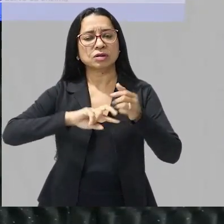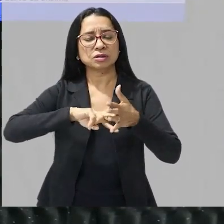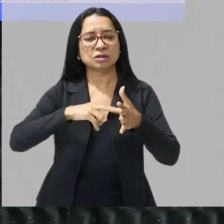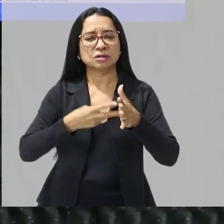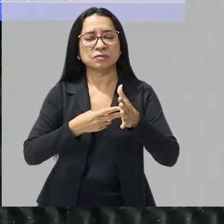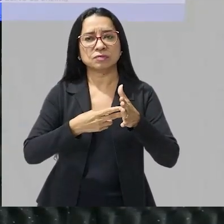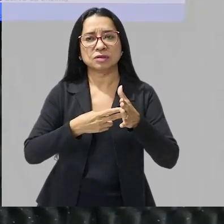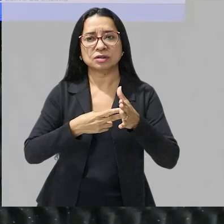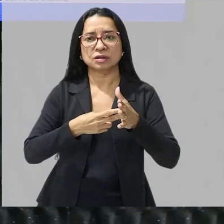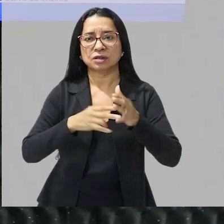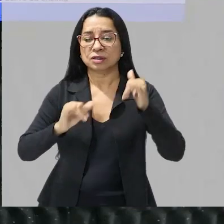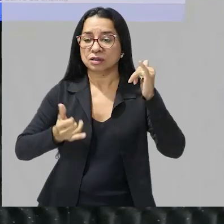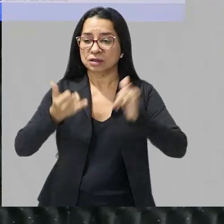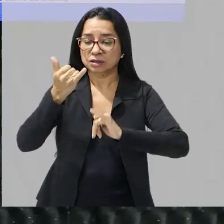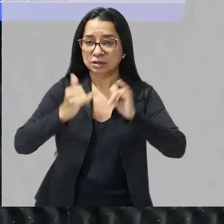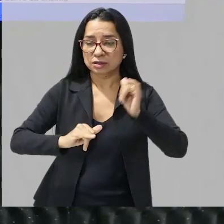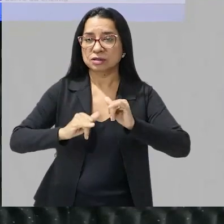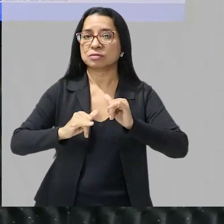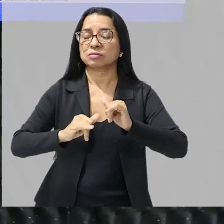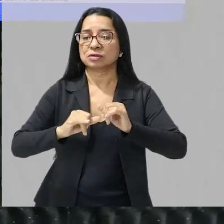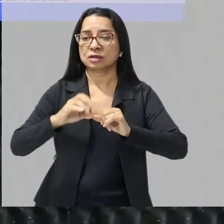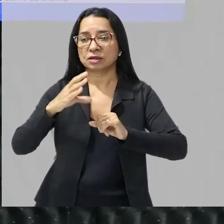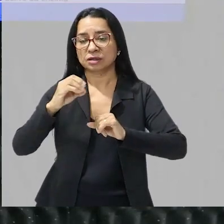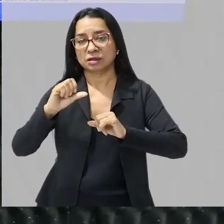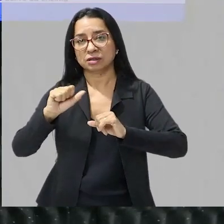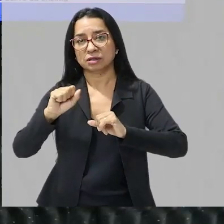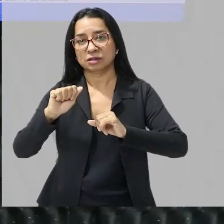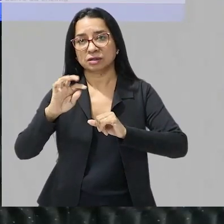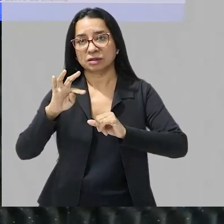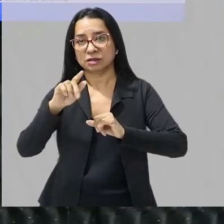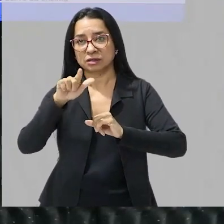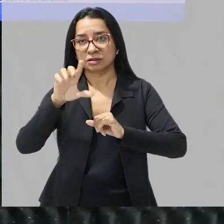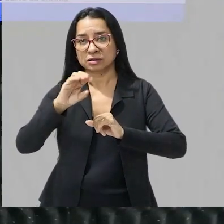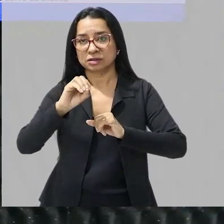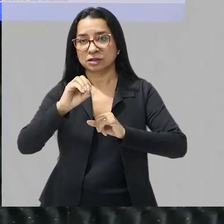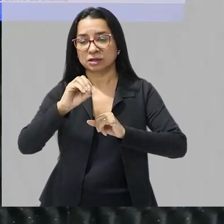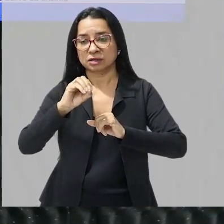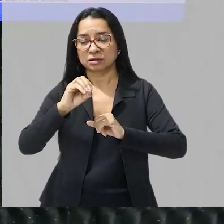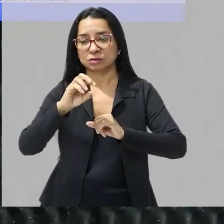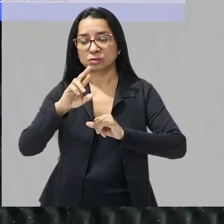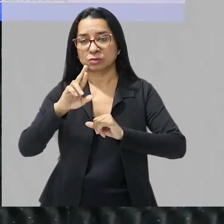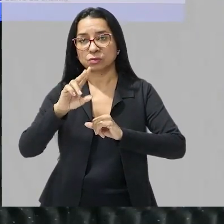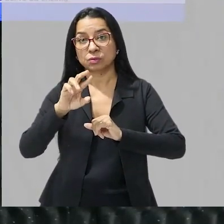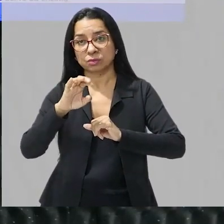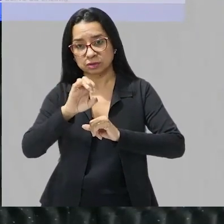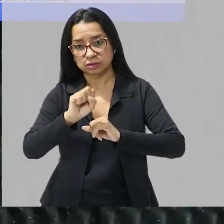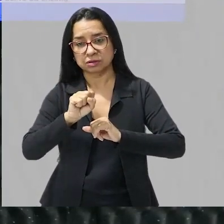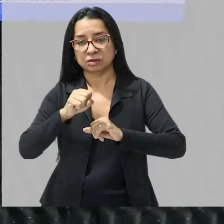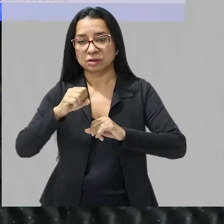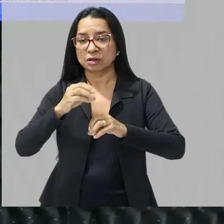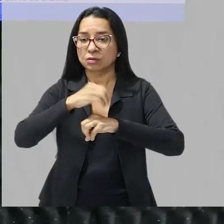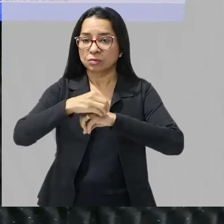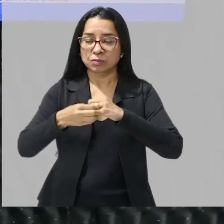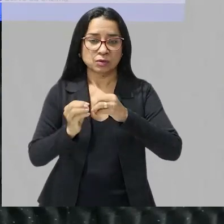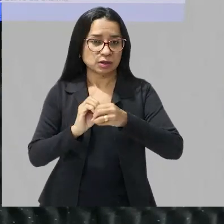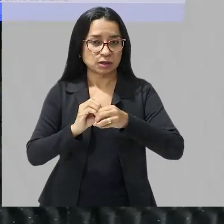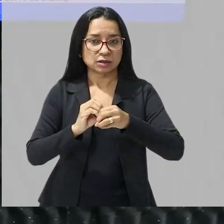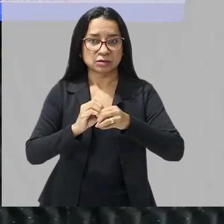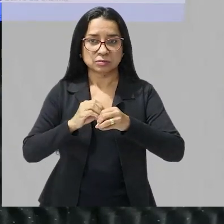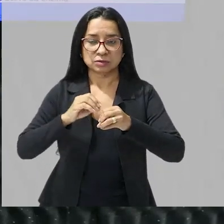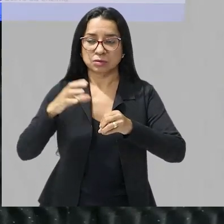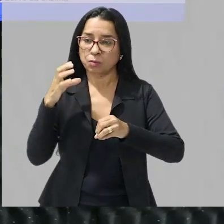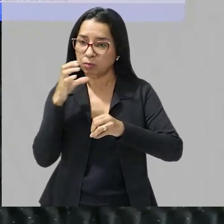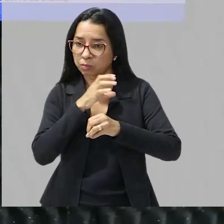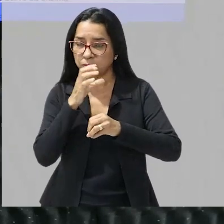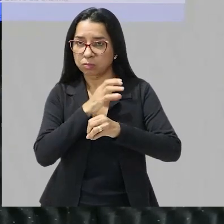catalizadores são moléculas substâncias químicas que aceleram uma reação química aceleram a velocidade